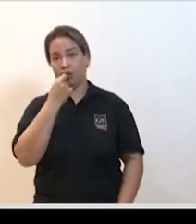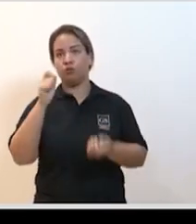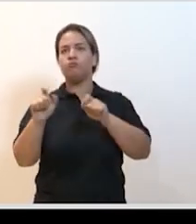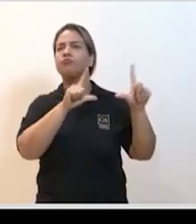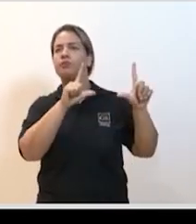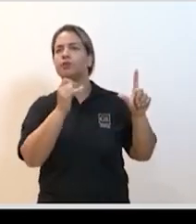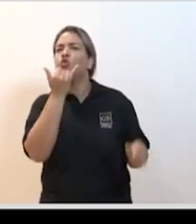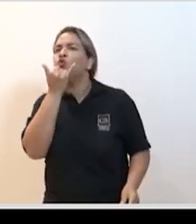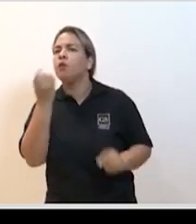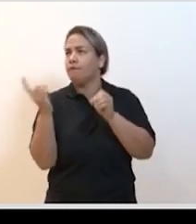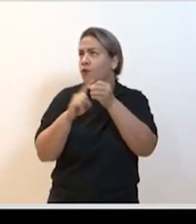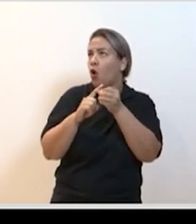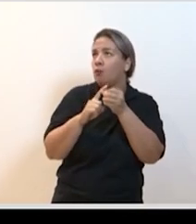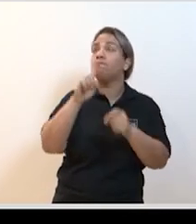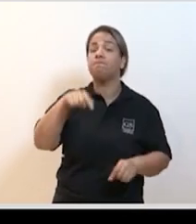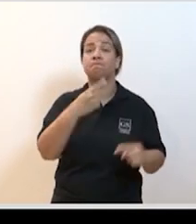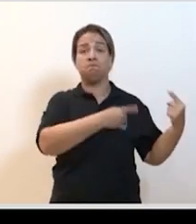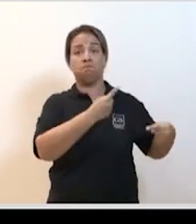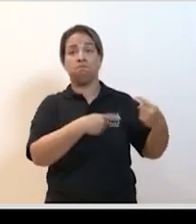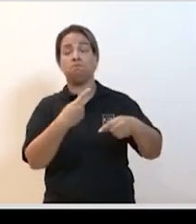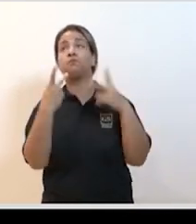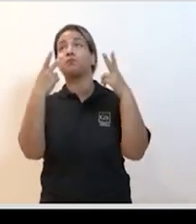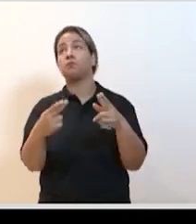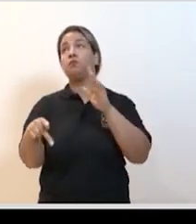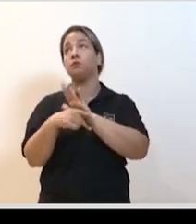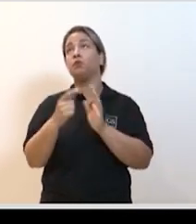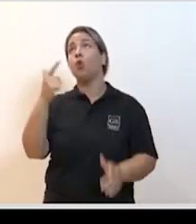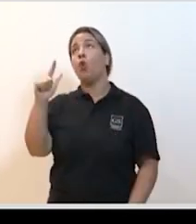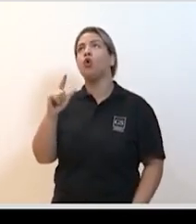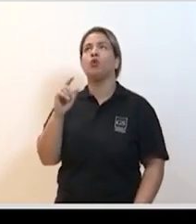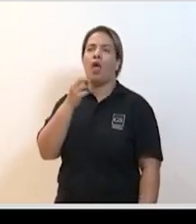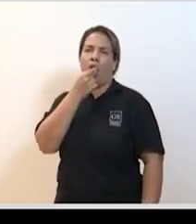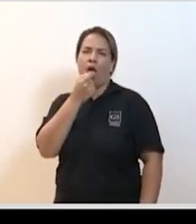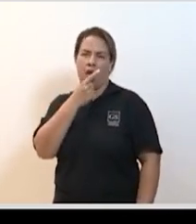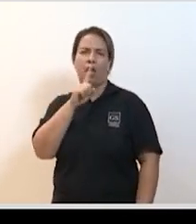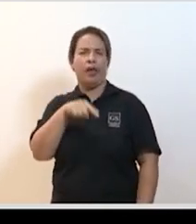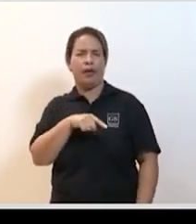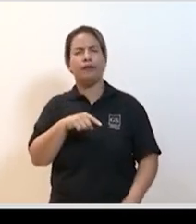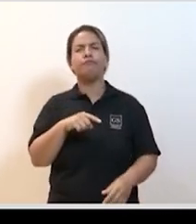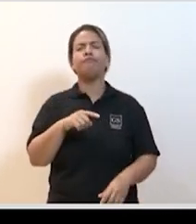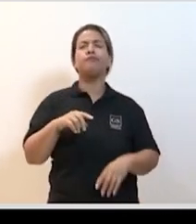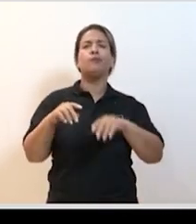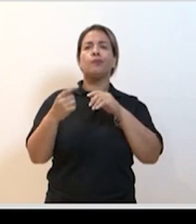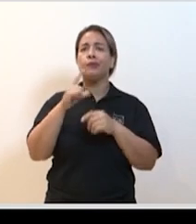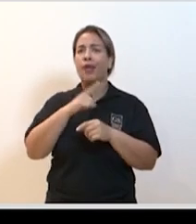desculpa volta um pouquinho é a mesma discussão do ibuprofeno na verdade também é importante frisar é claro que o ibuprofeno é uma medicação